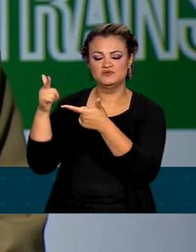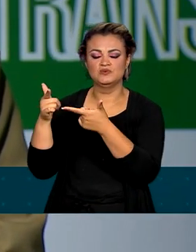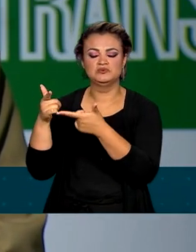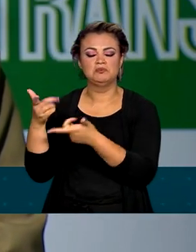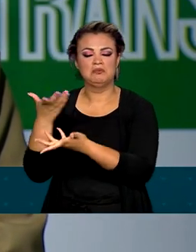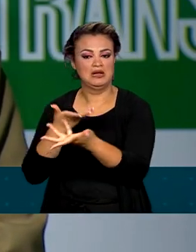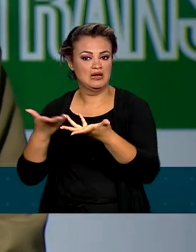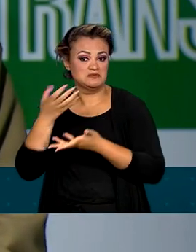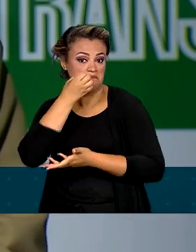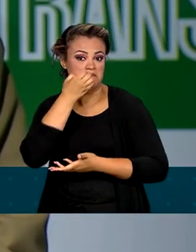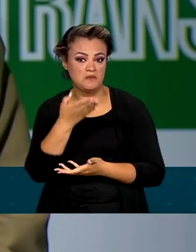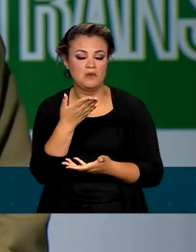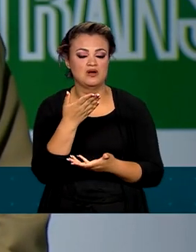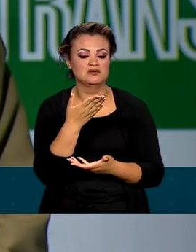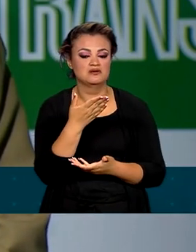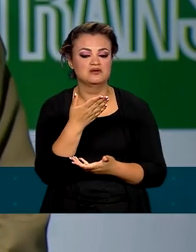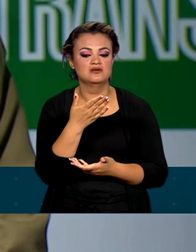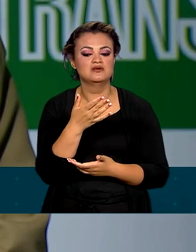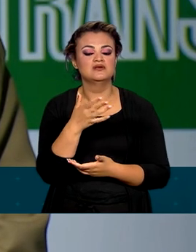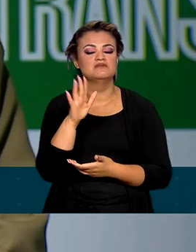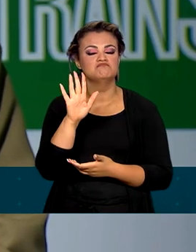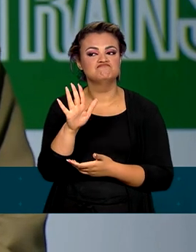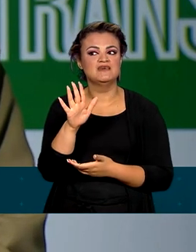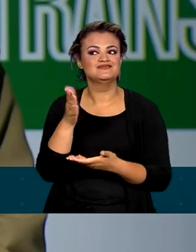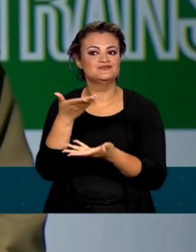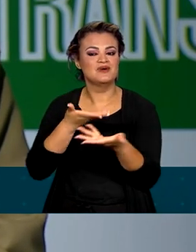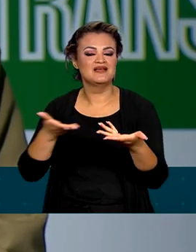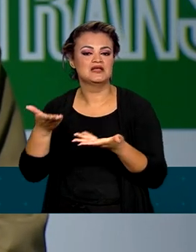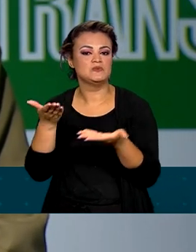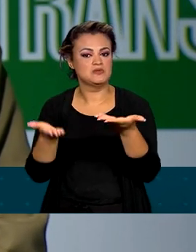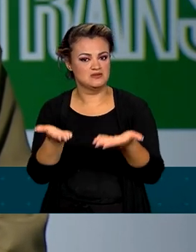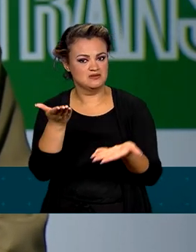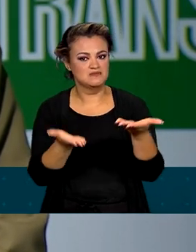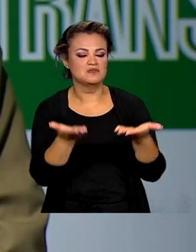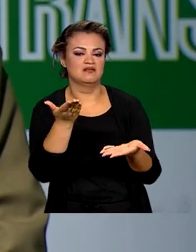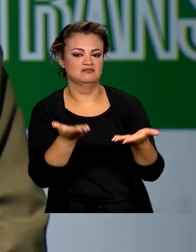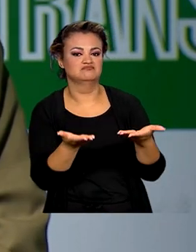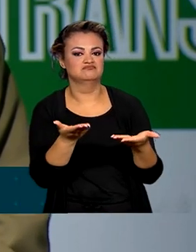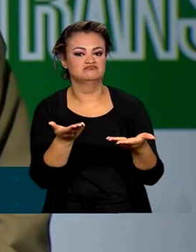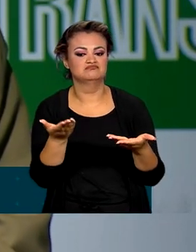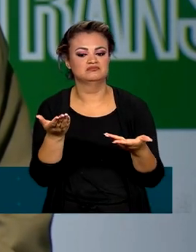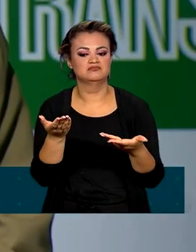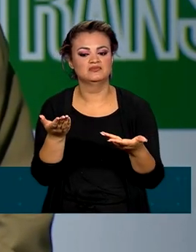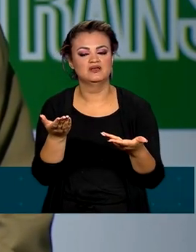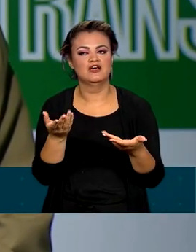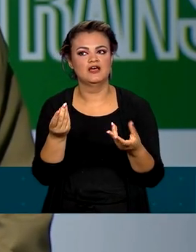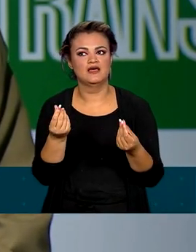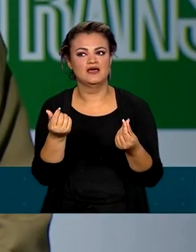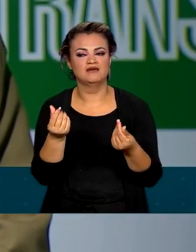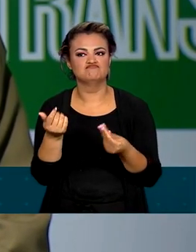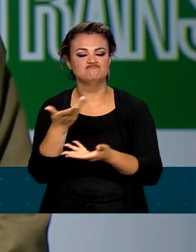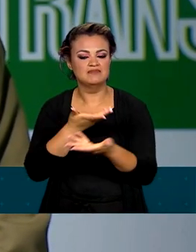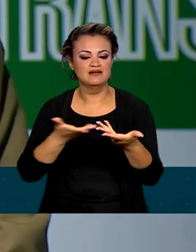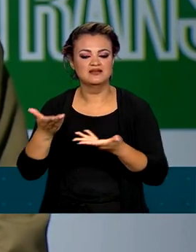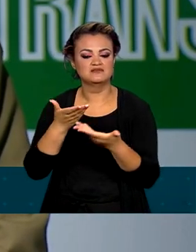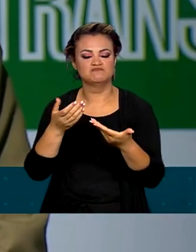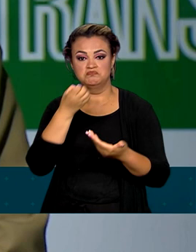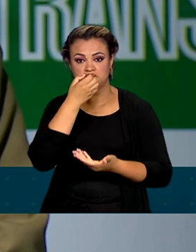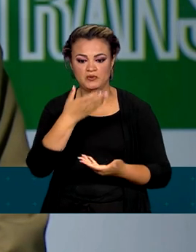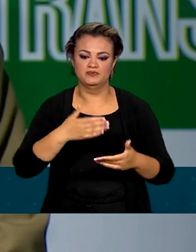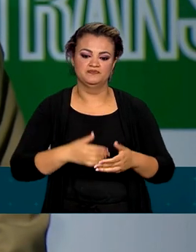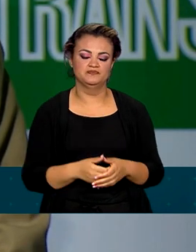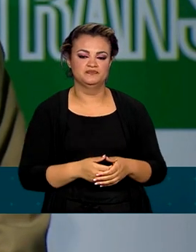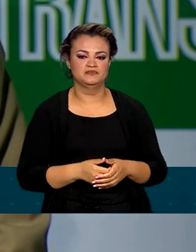produtiva, mas uma relação equilibrada, uma relação soberana.